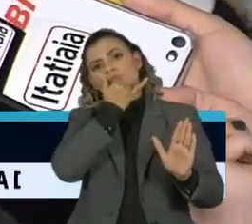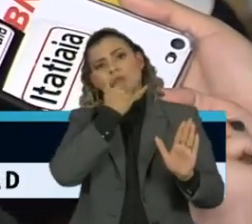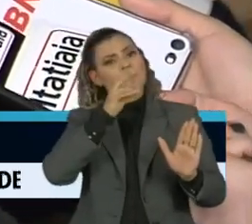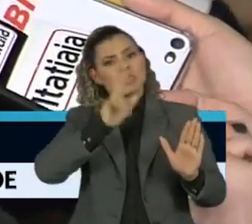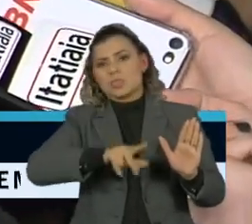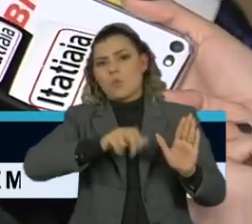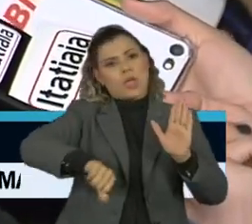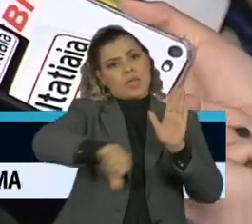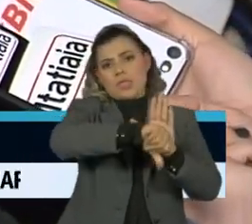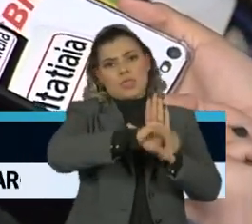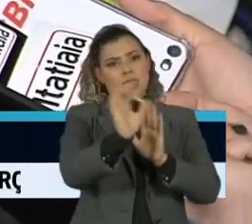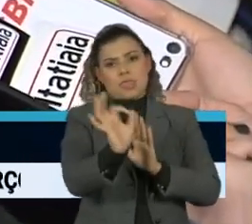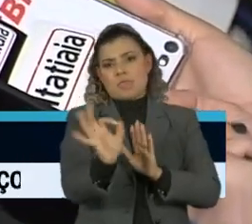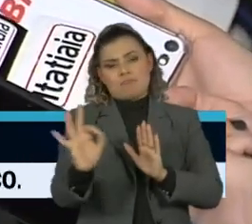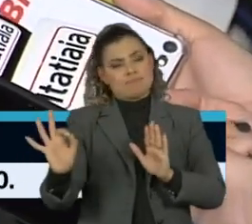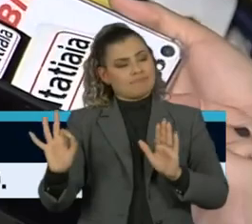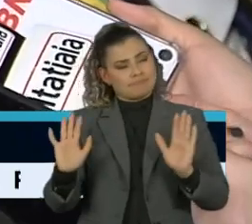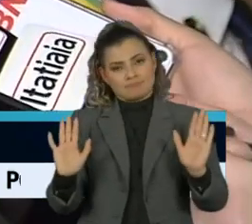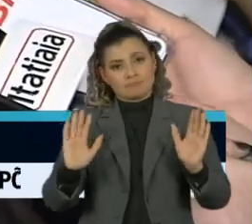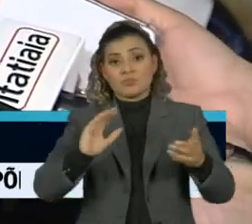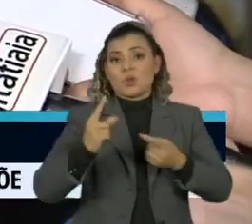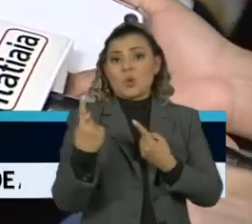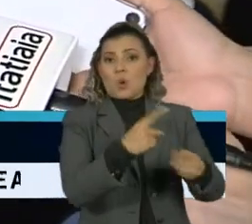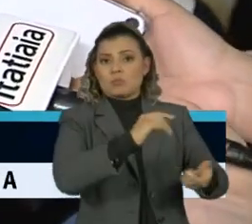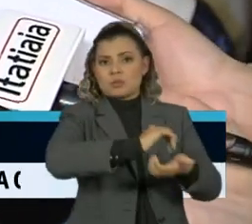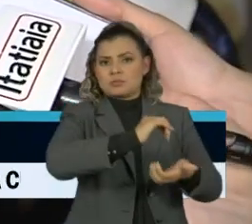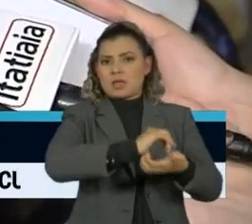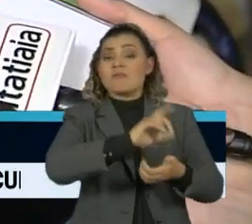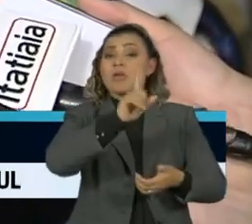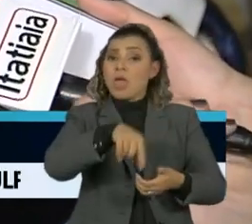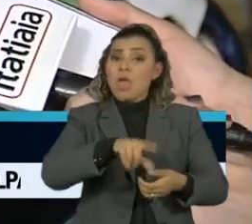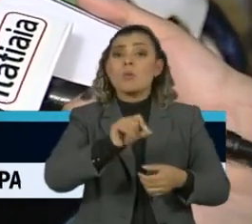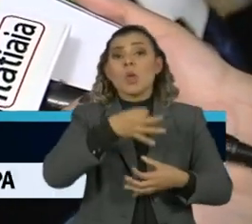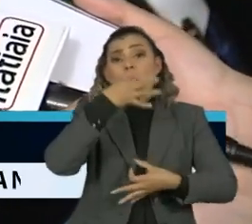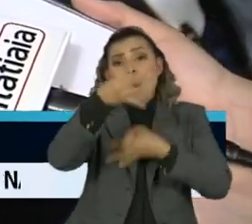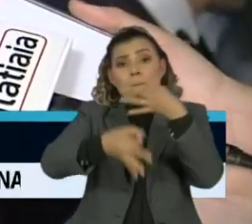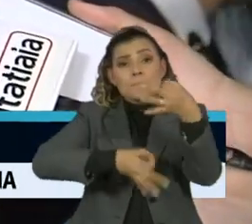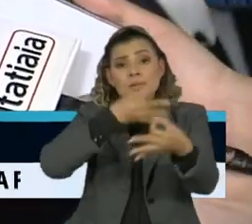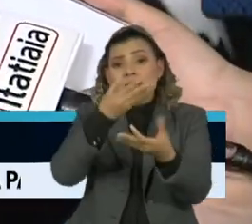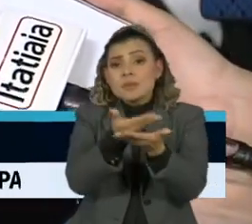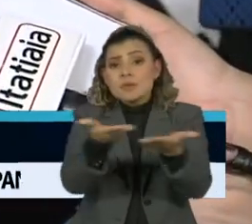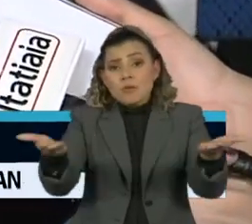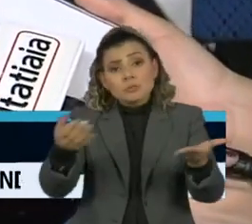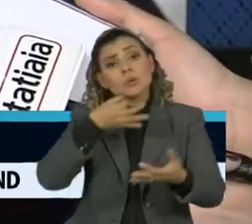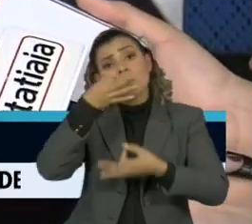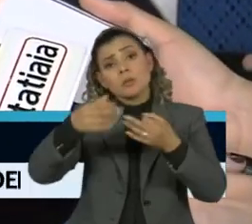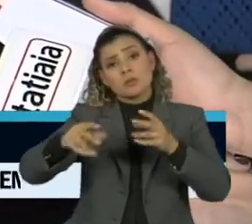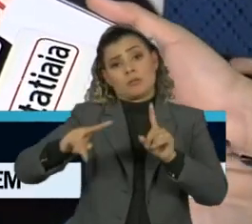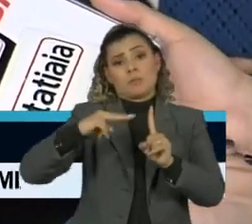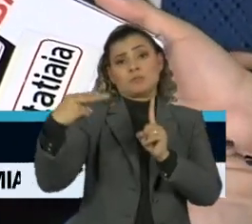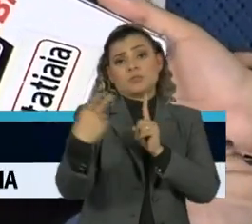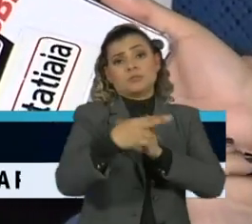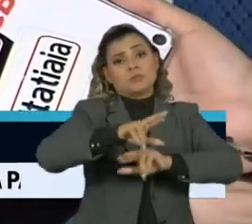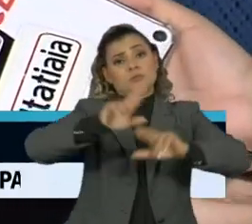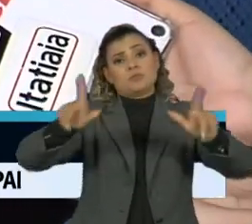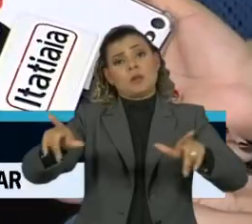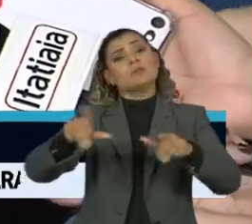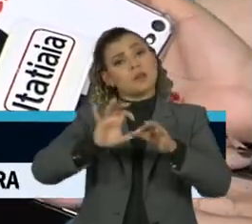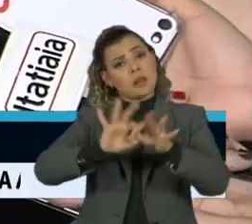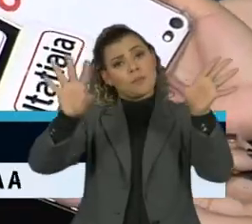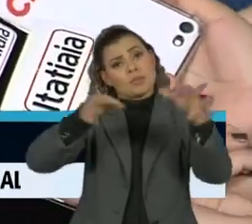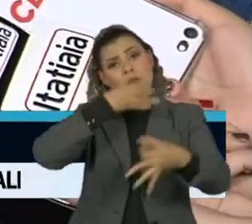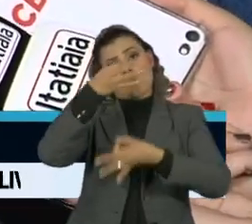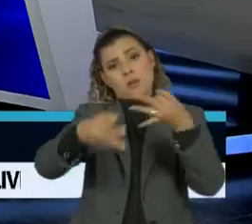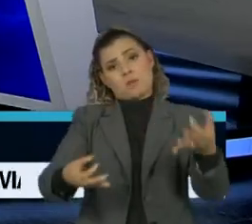a prática de crimes contra os membros do STF e representam opiniões e visões de mundo protegidas pela liberdade de